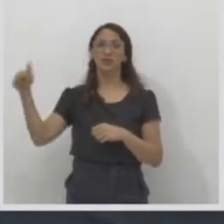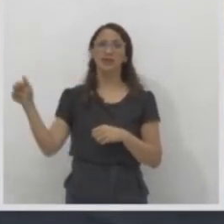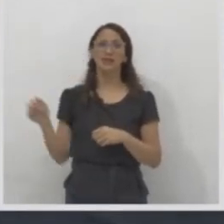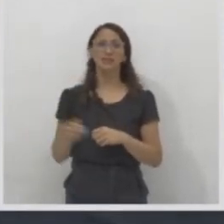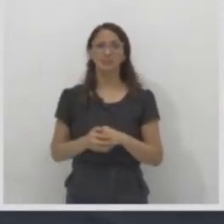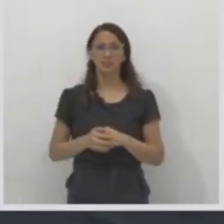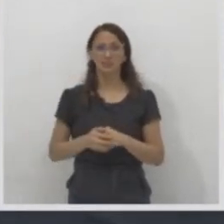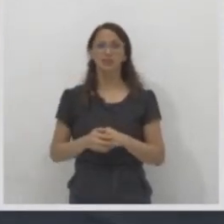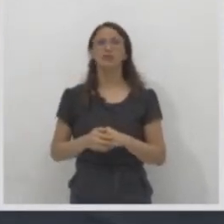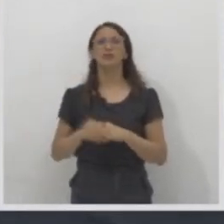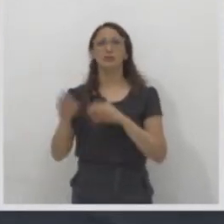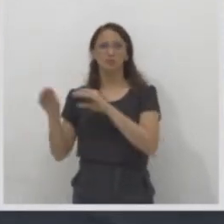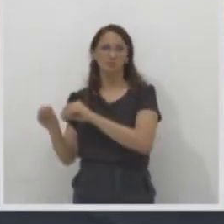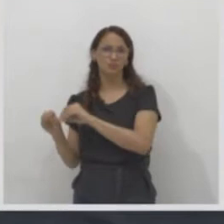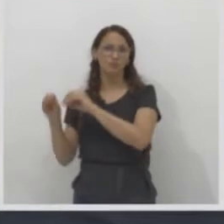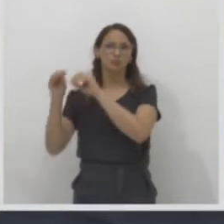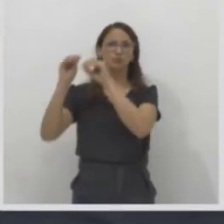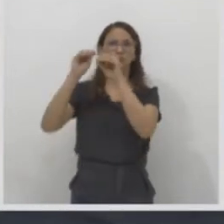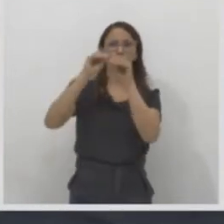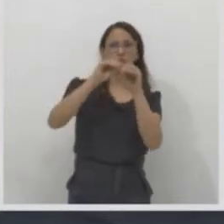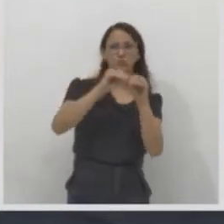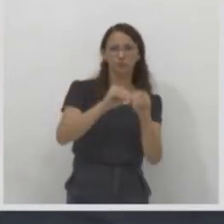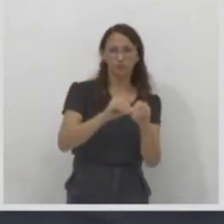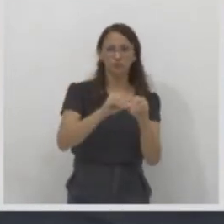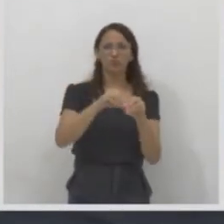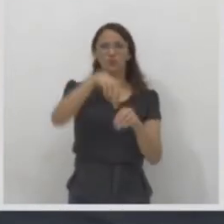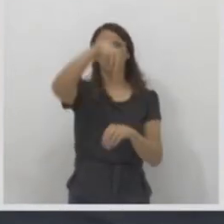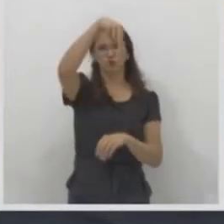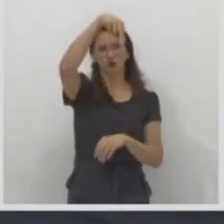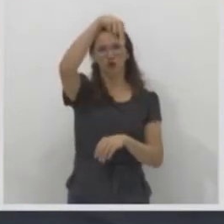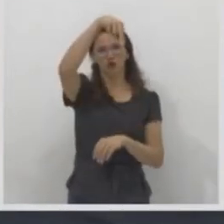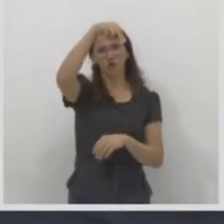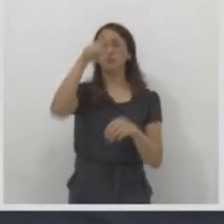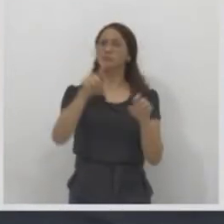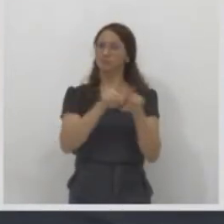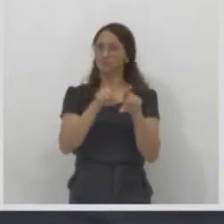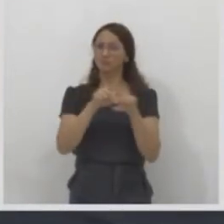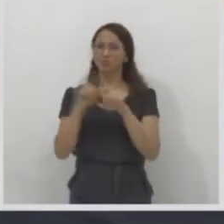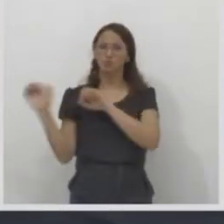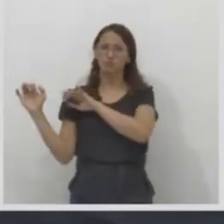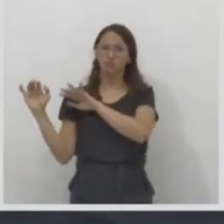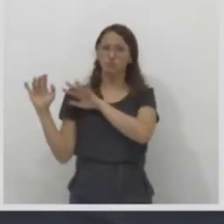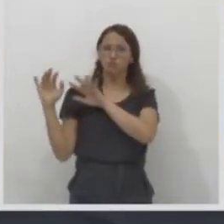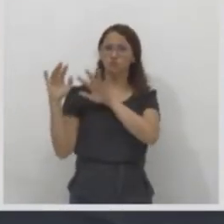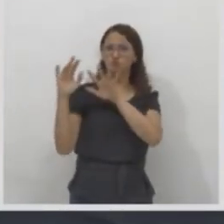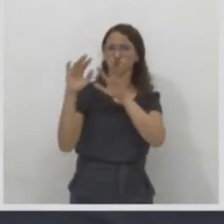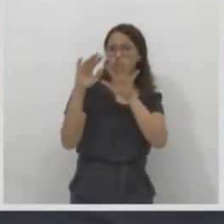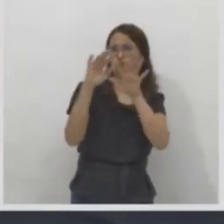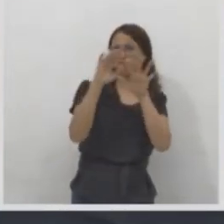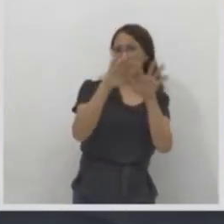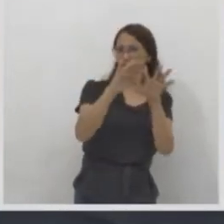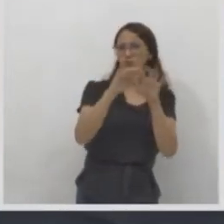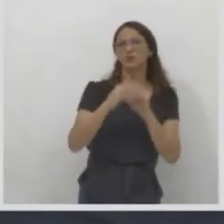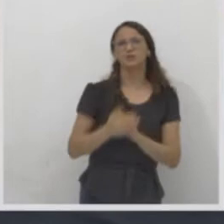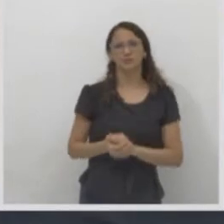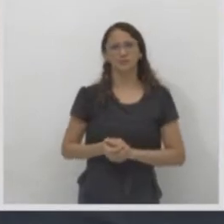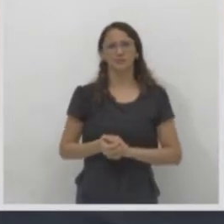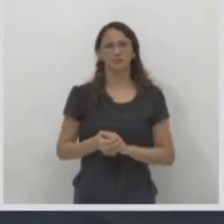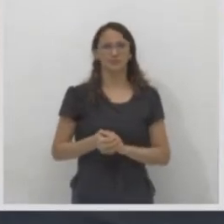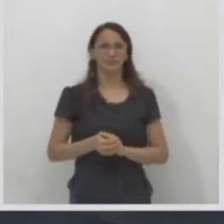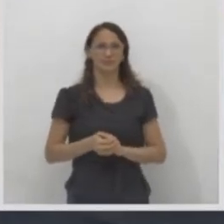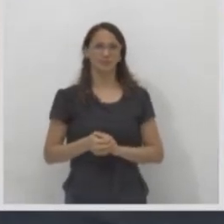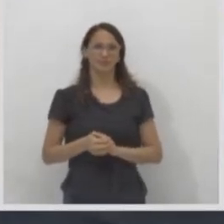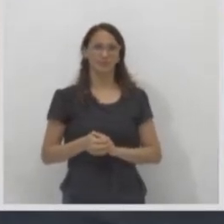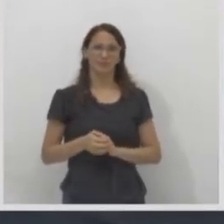E, inclusive, em direção à região norte. Você tem muitas pessoas na região norte do país que são